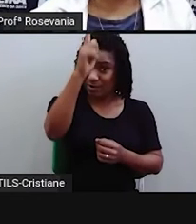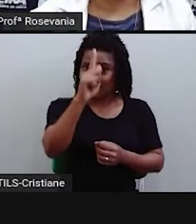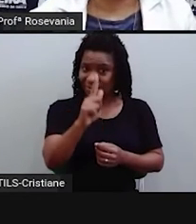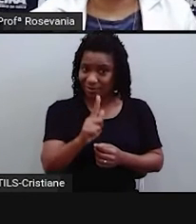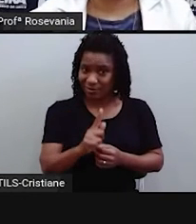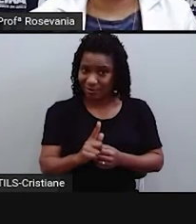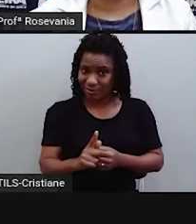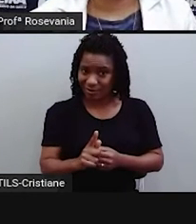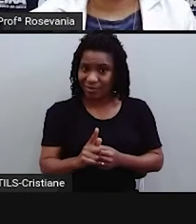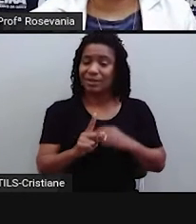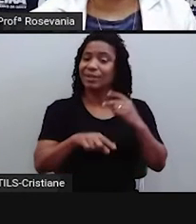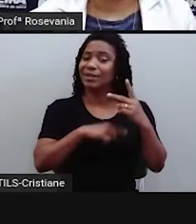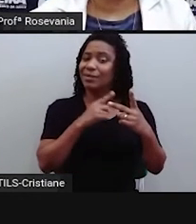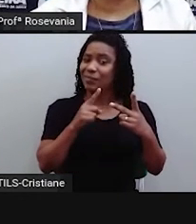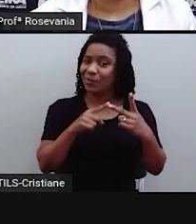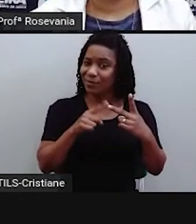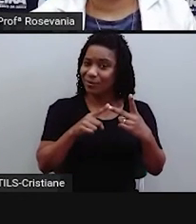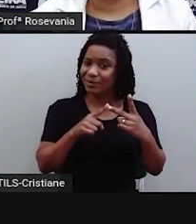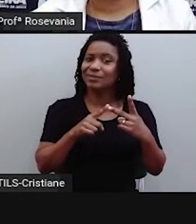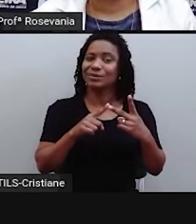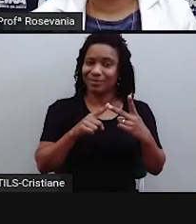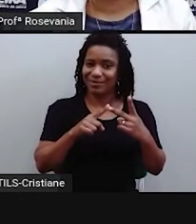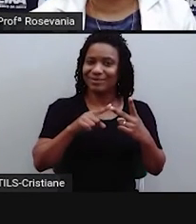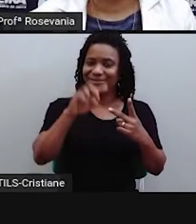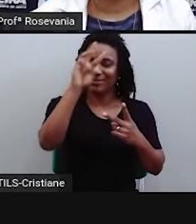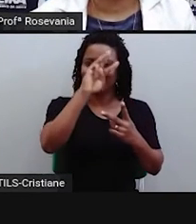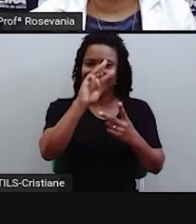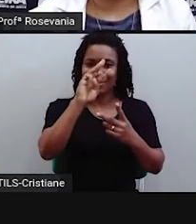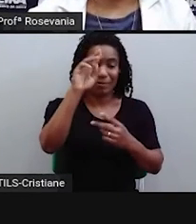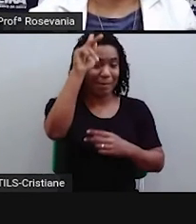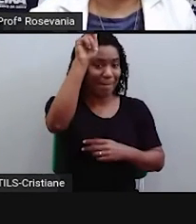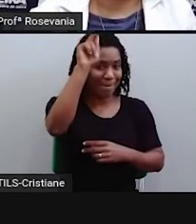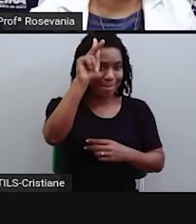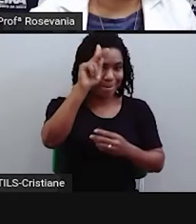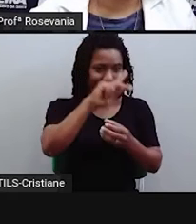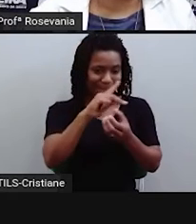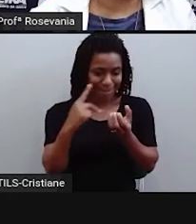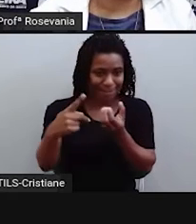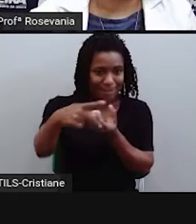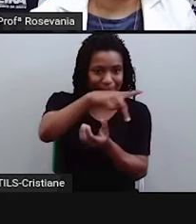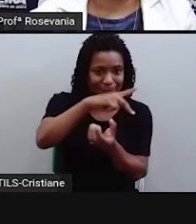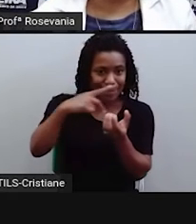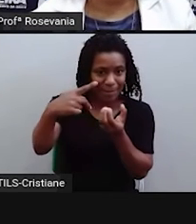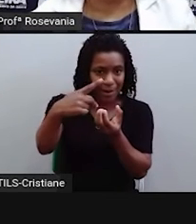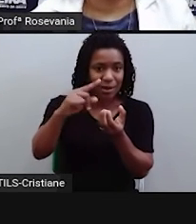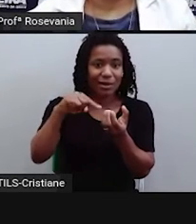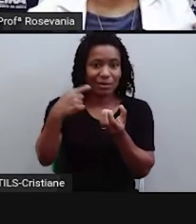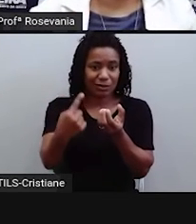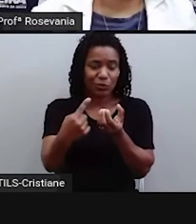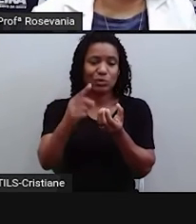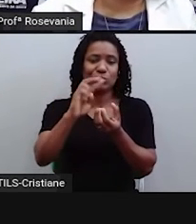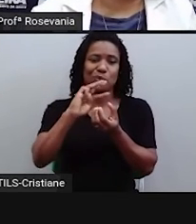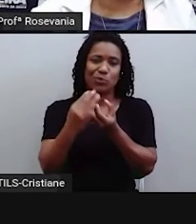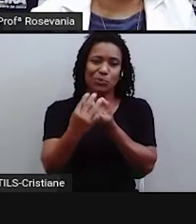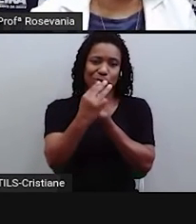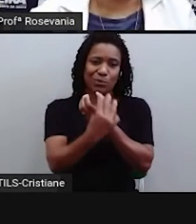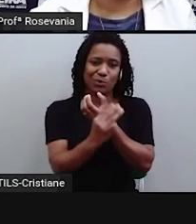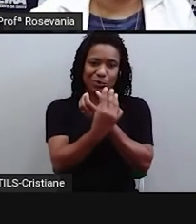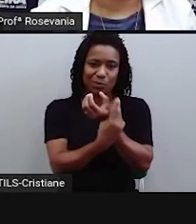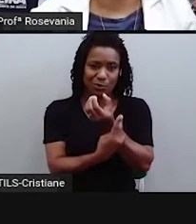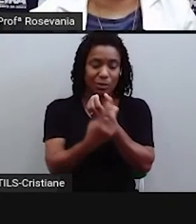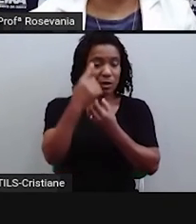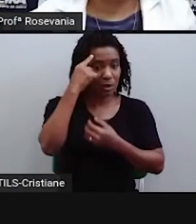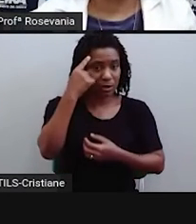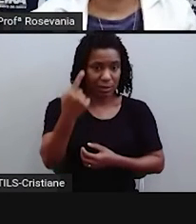viu? Só pra gente entender, sempre vem primeiro ele, como se viesse assim, por exemplo, graus norte e 120